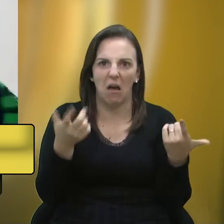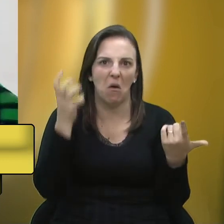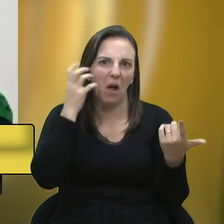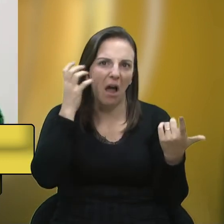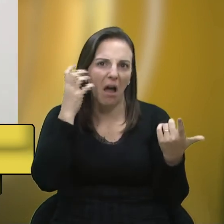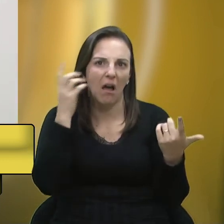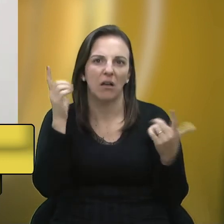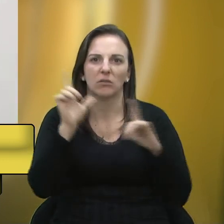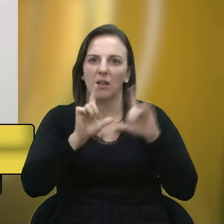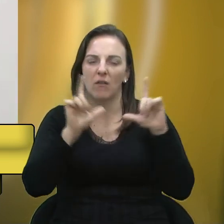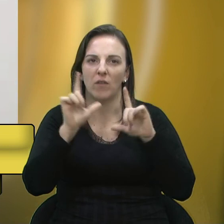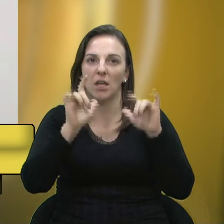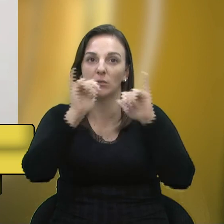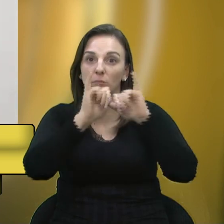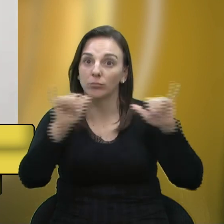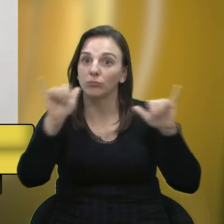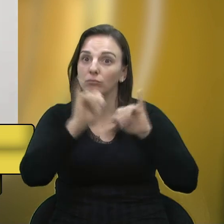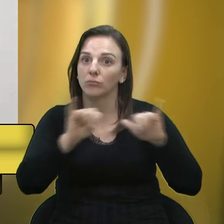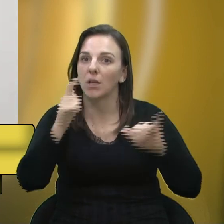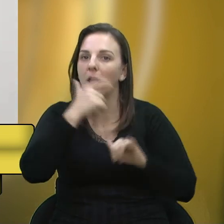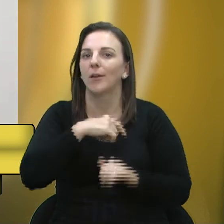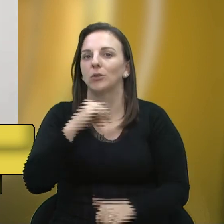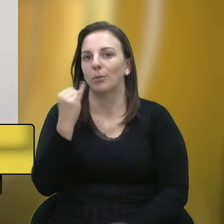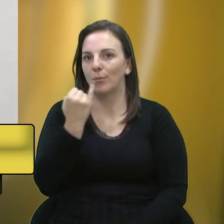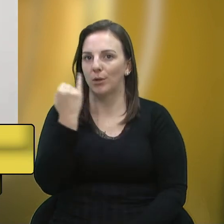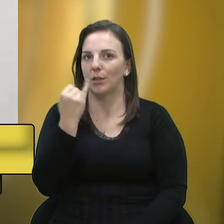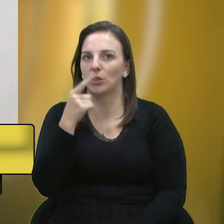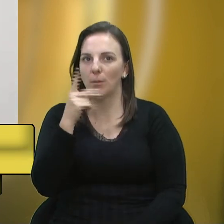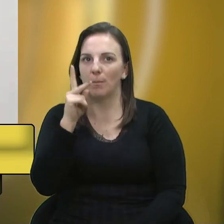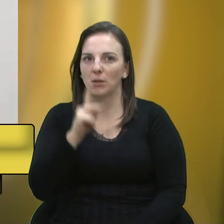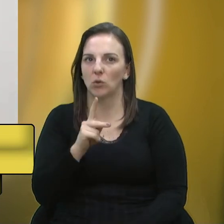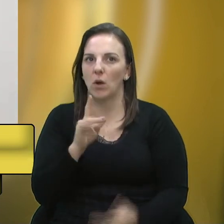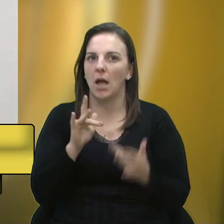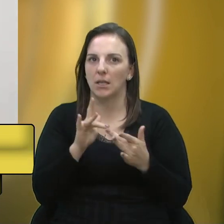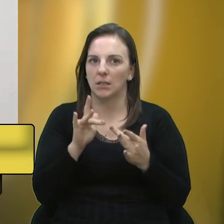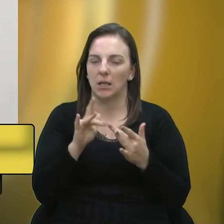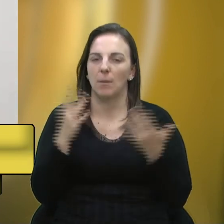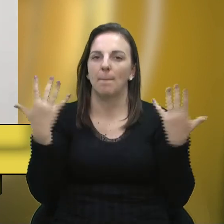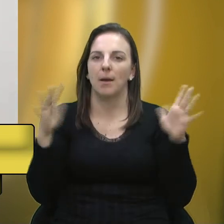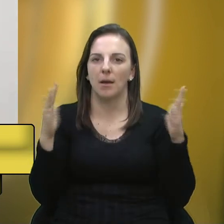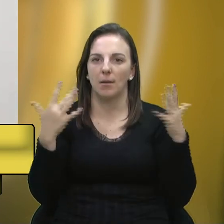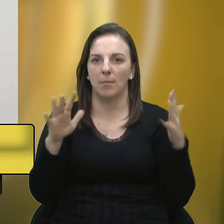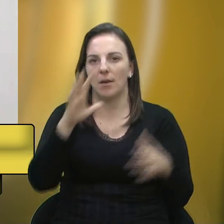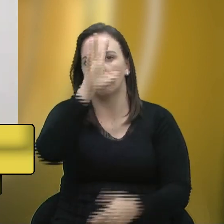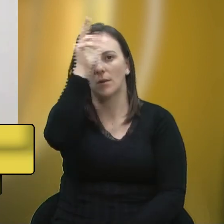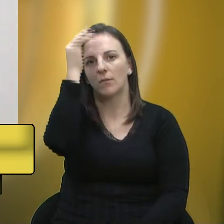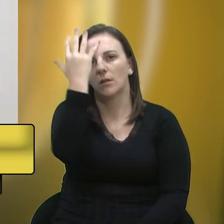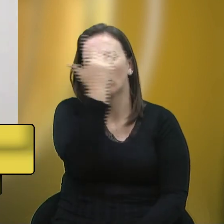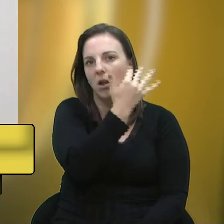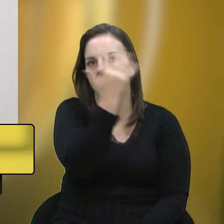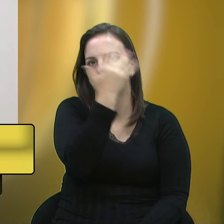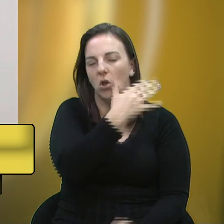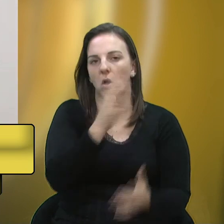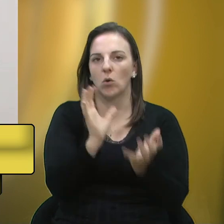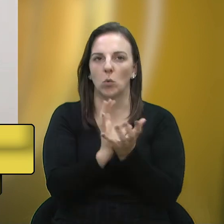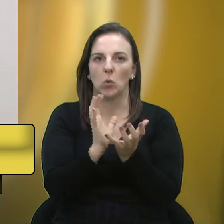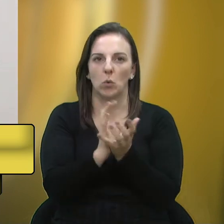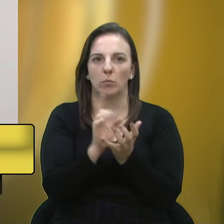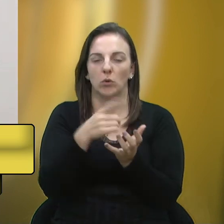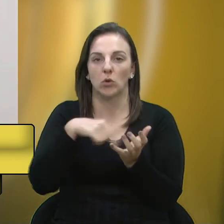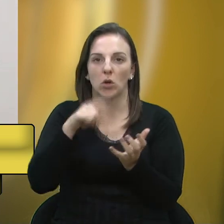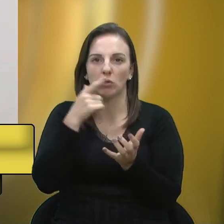divulgação. Esse é o importante para todas as pessoas terem acesso. Parabéns ao Prefeito Odiló e a toda a equipe por estarmos